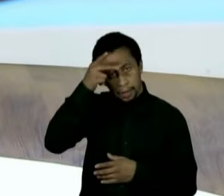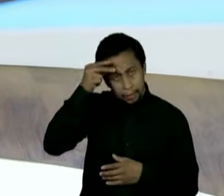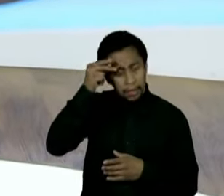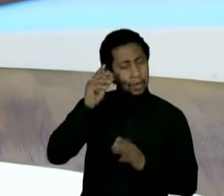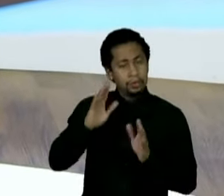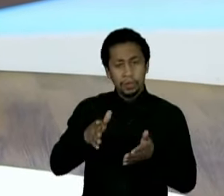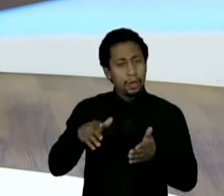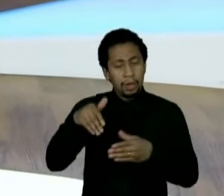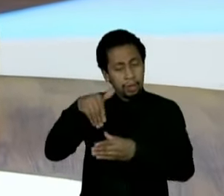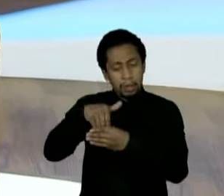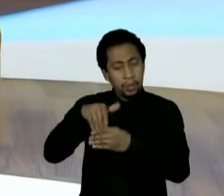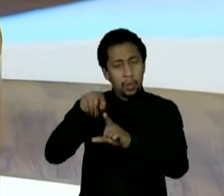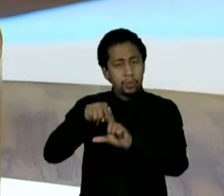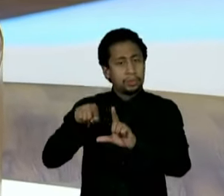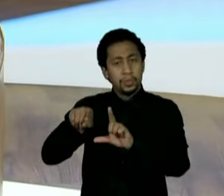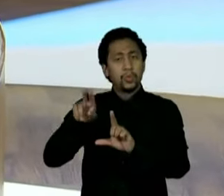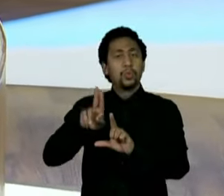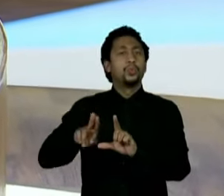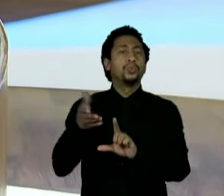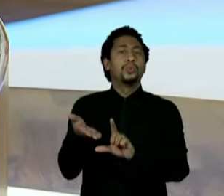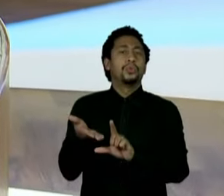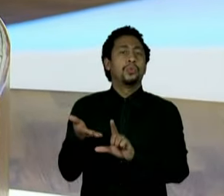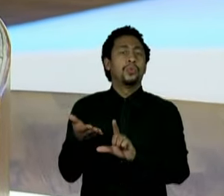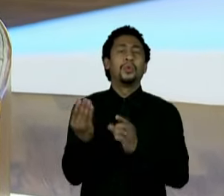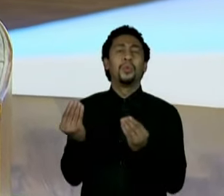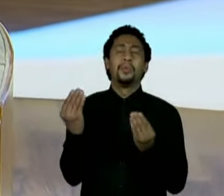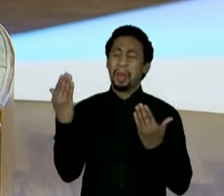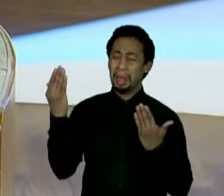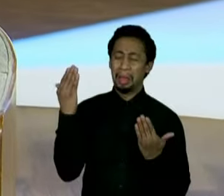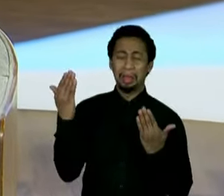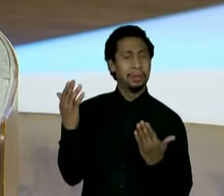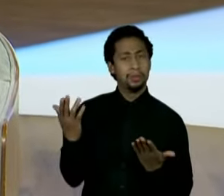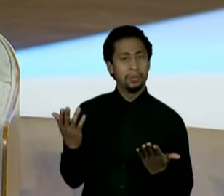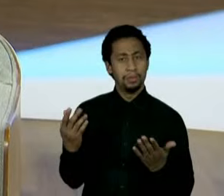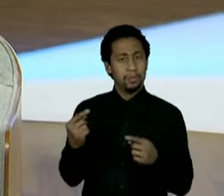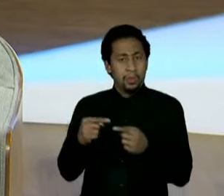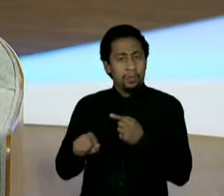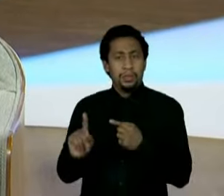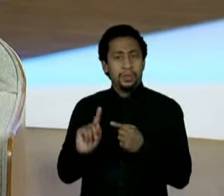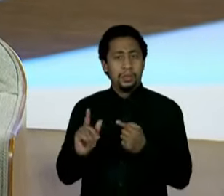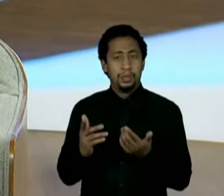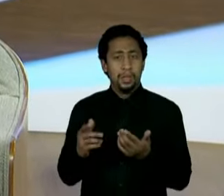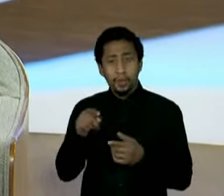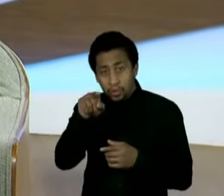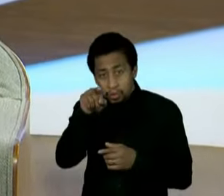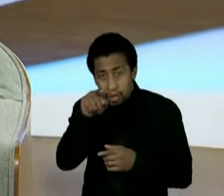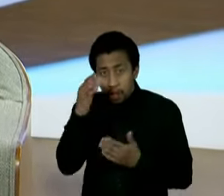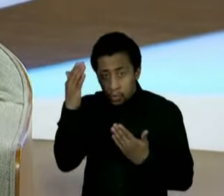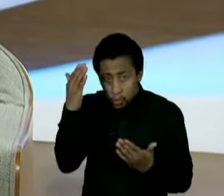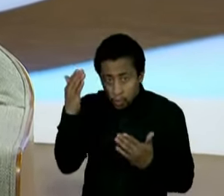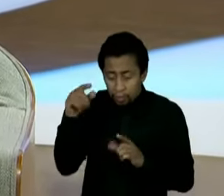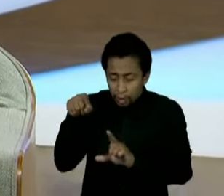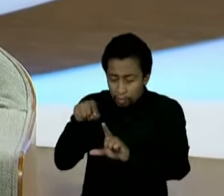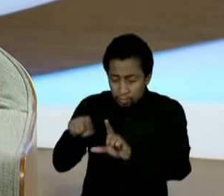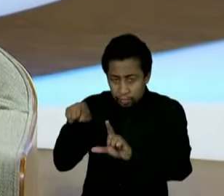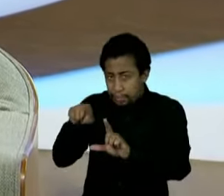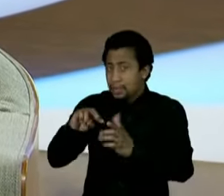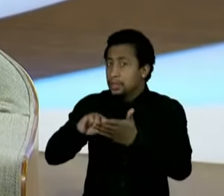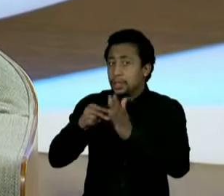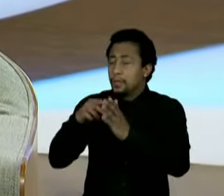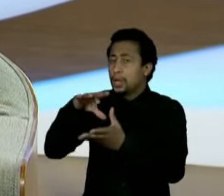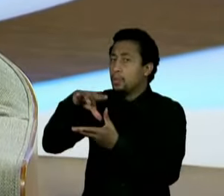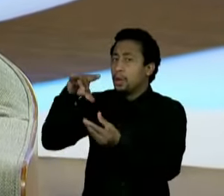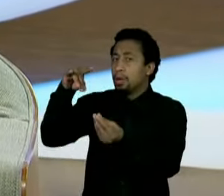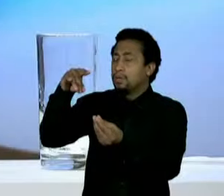não tem sentido você desconfiar desse processo eleitoral. Quando você desconfia do processo eleitoral, você desconfia da essência da democracia.